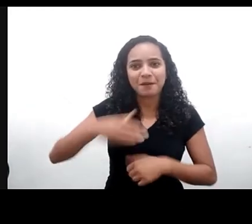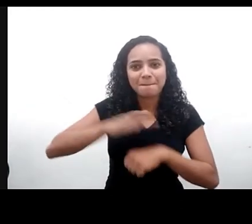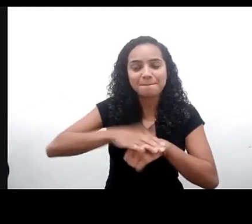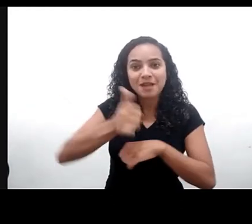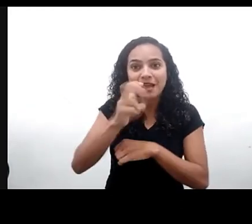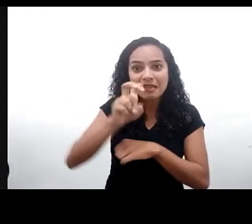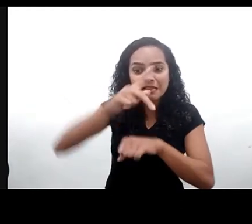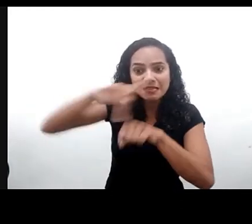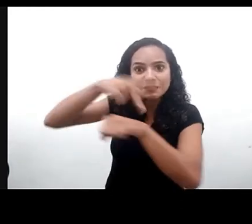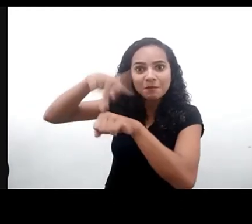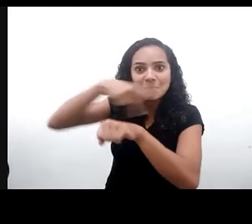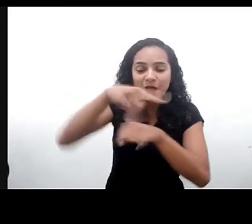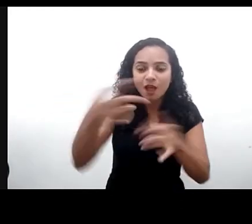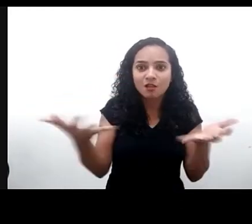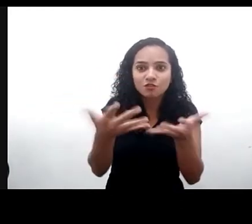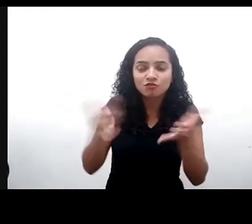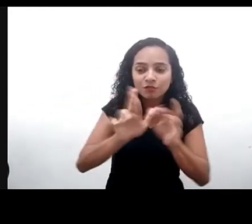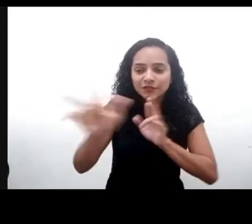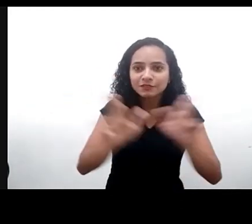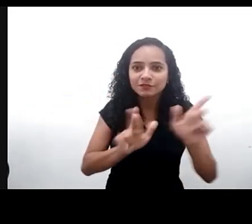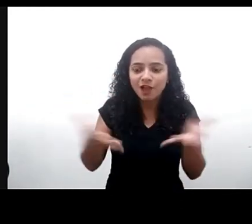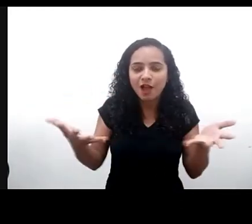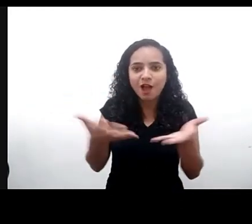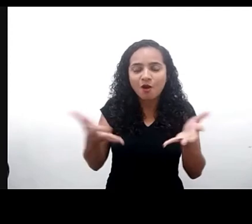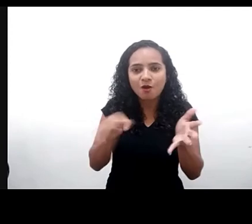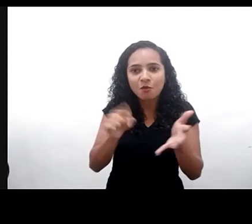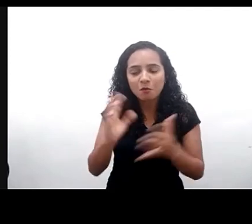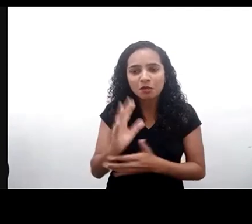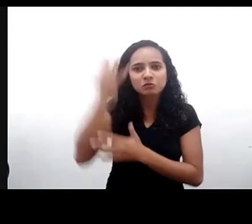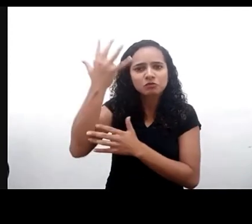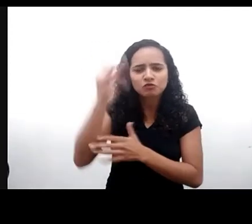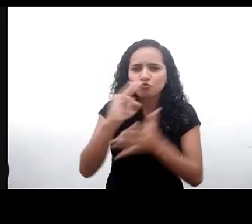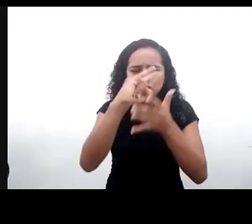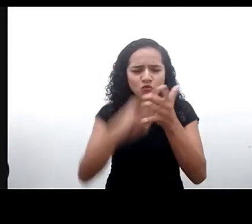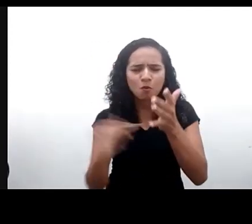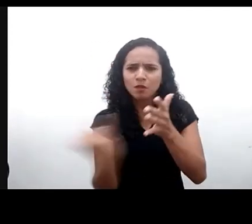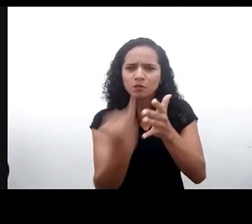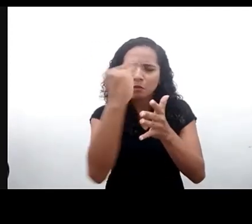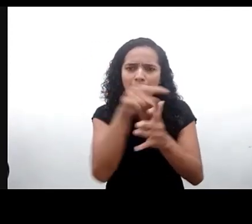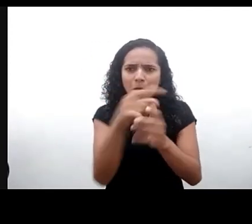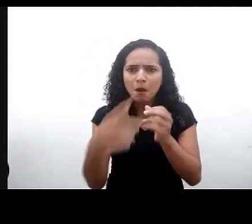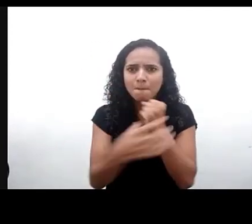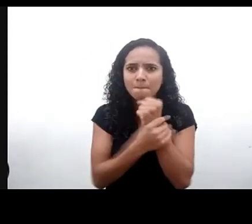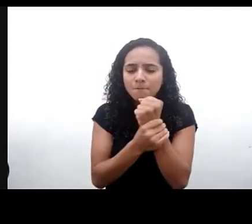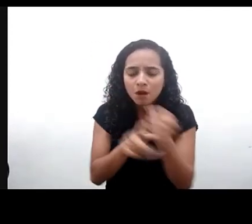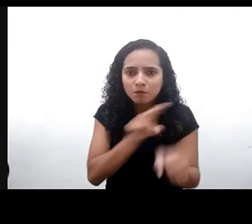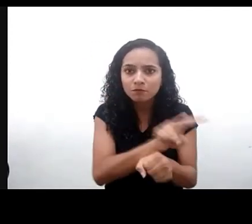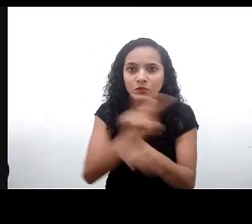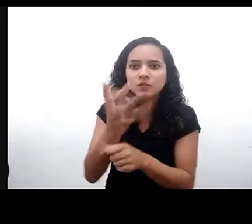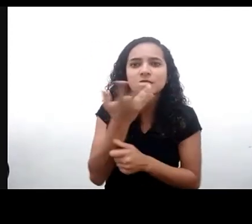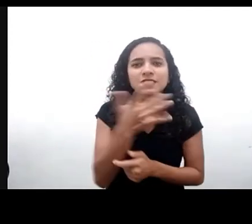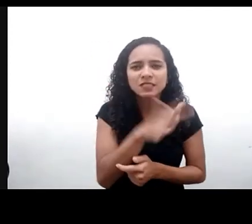diferentes, nesse momento de celebração da adoção de um documento tão importante para a proteção das múltiplas infâncias no mundo todo.